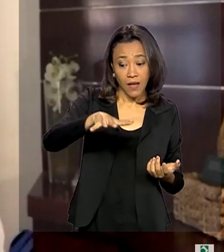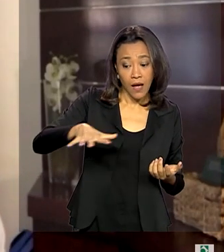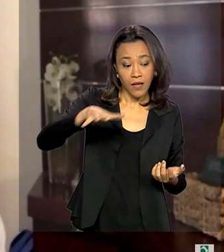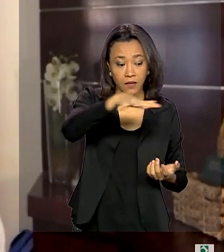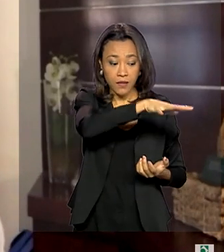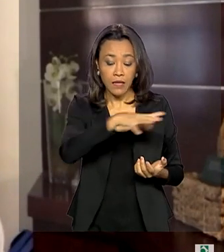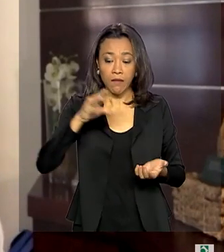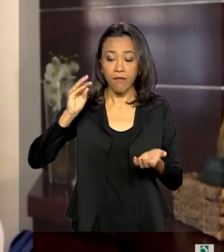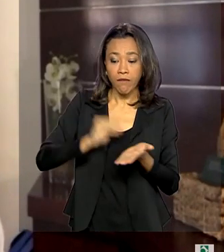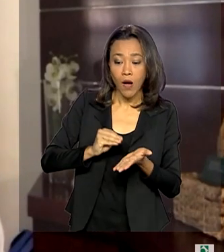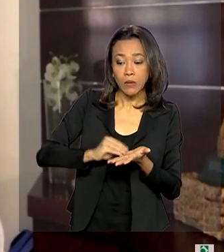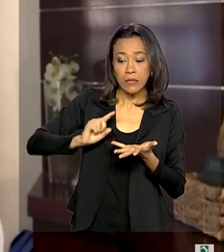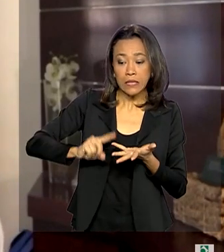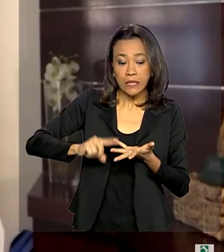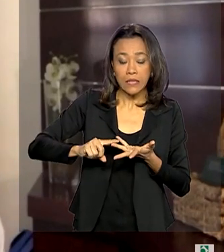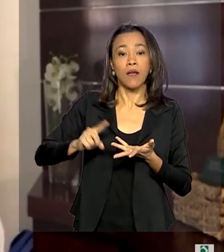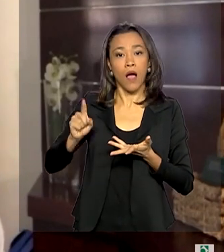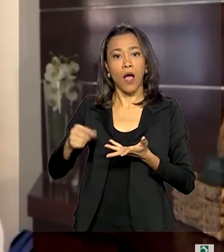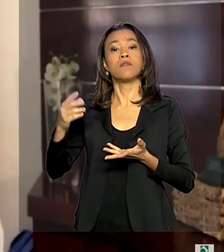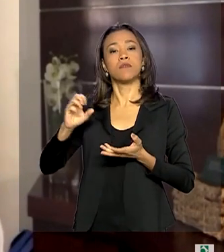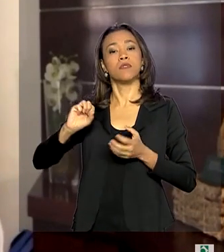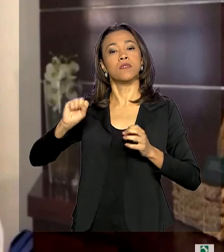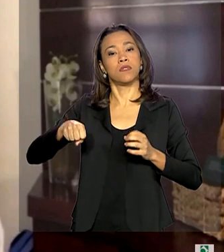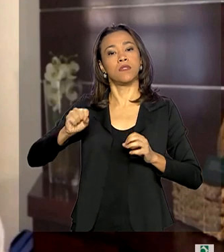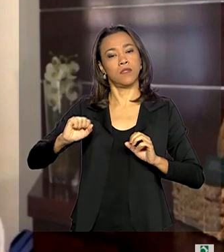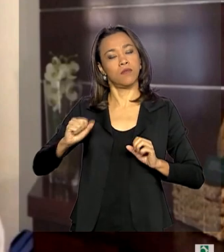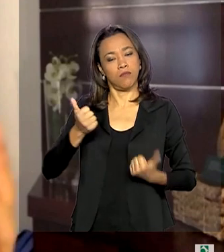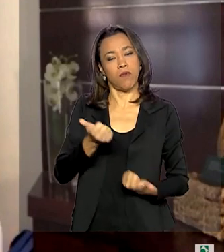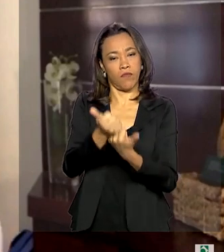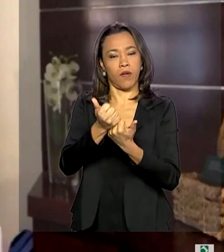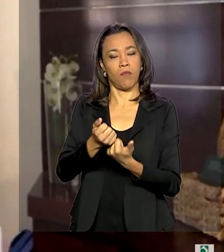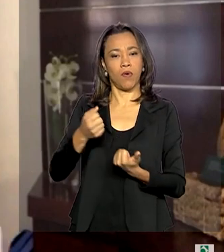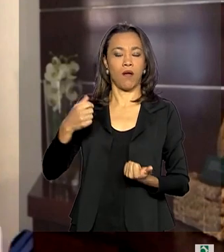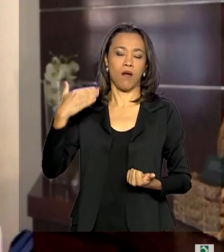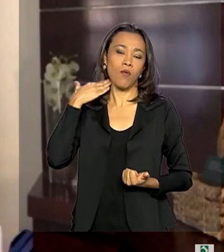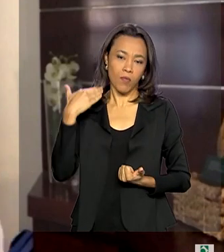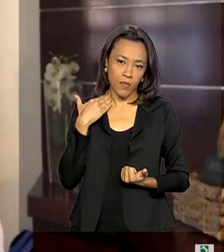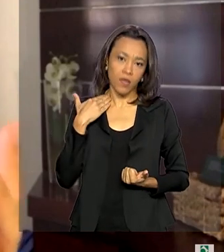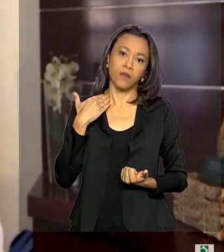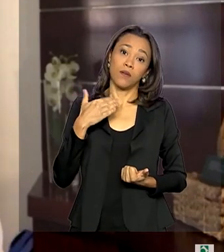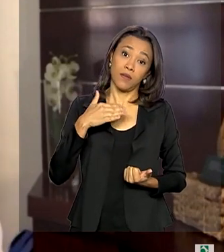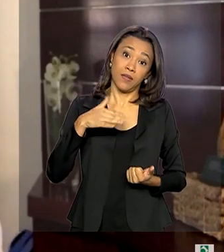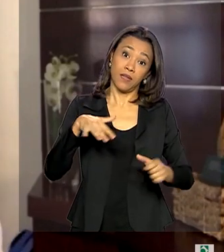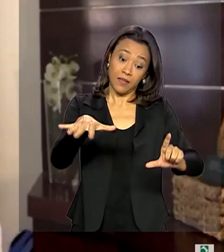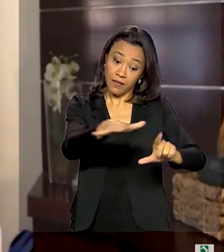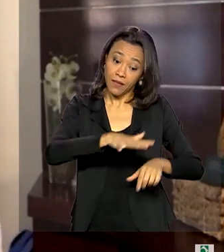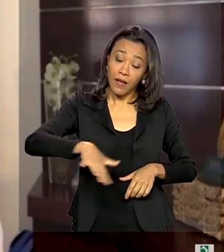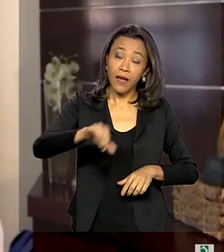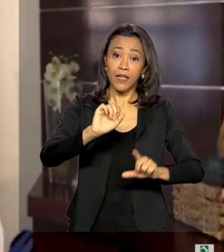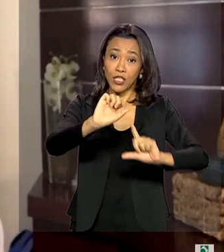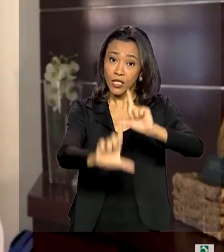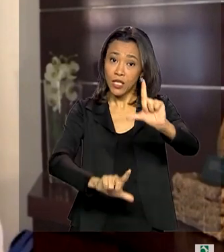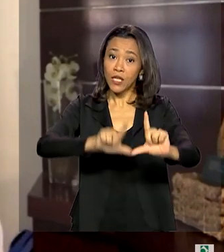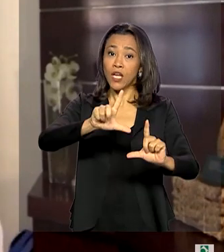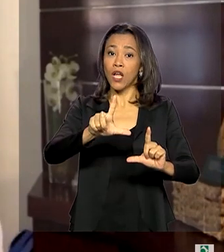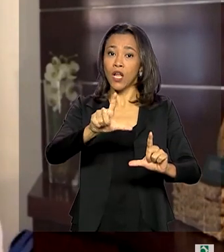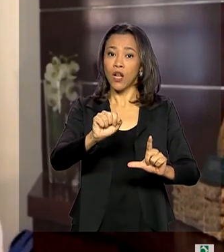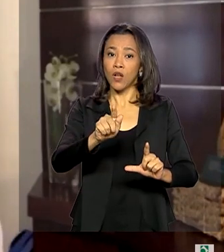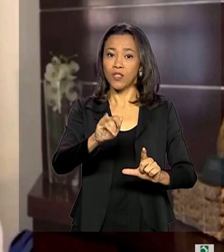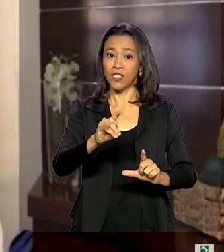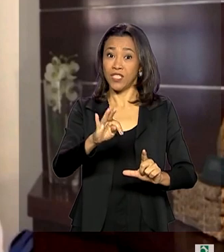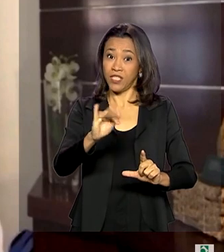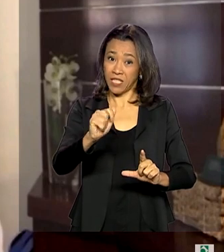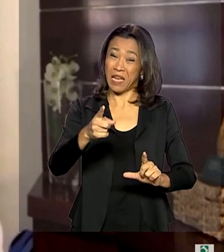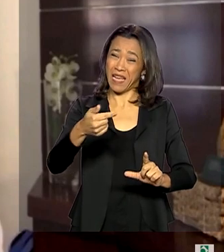necessidade, o banco vai atuar sim com linhas específicas. E naturalmente o setor de logística é algo crítico, e hoje a gente está bem